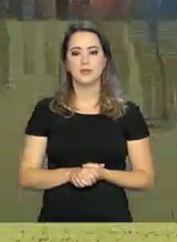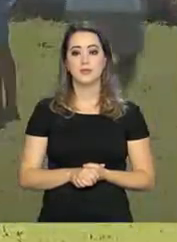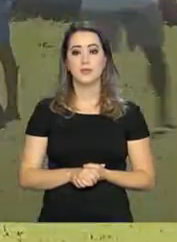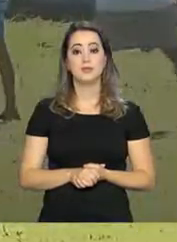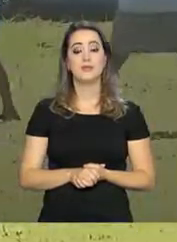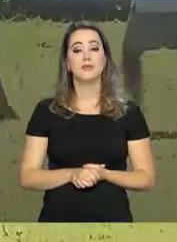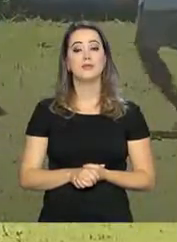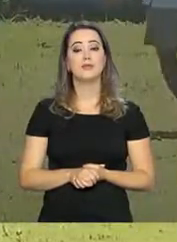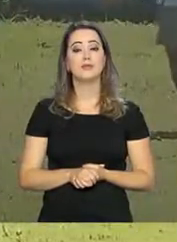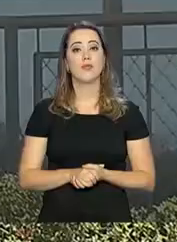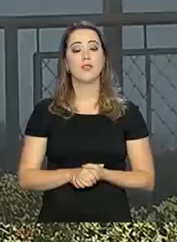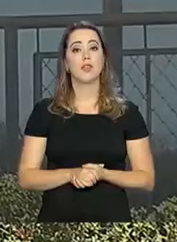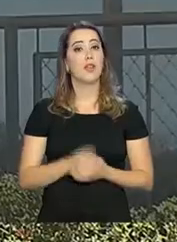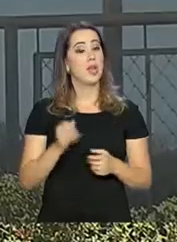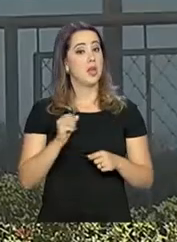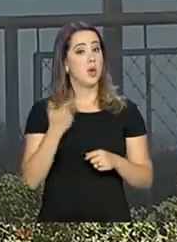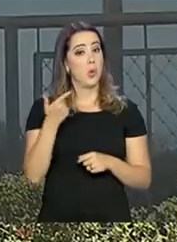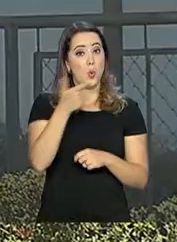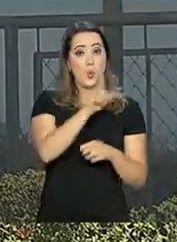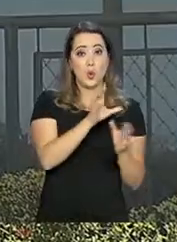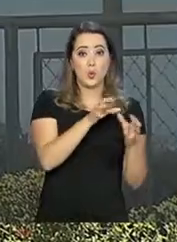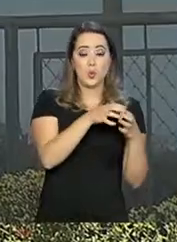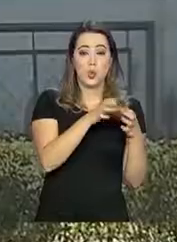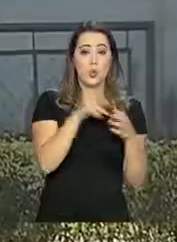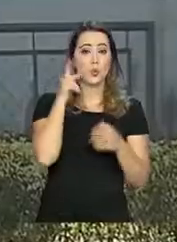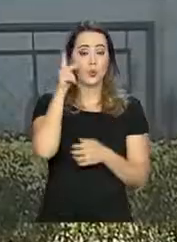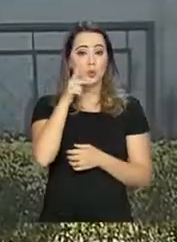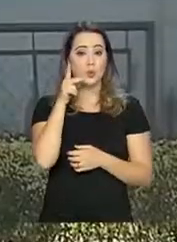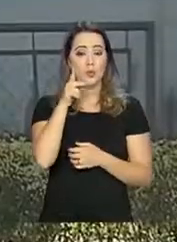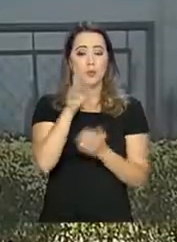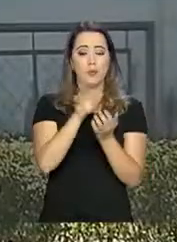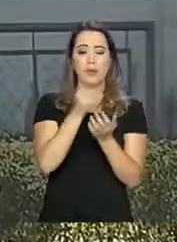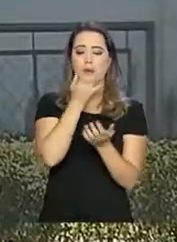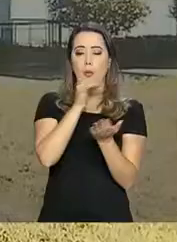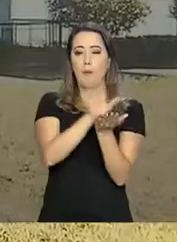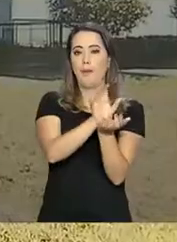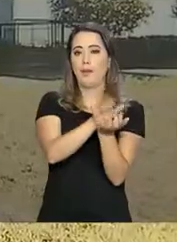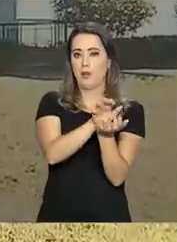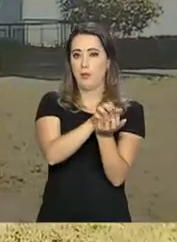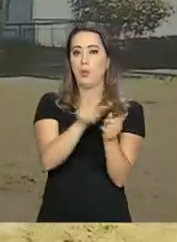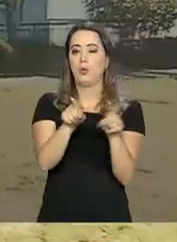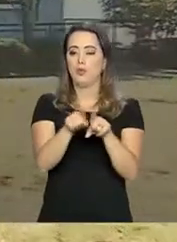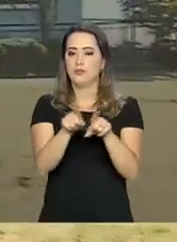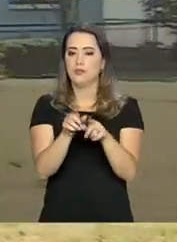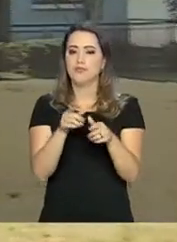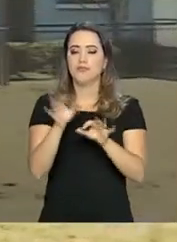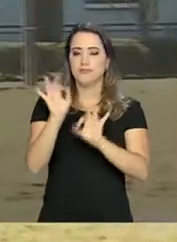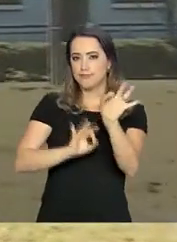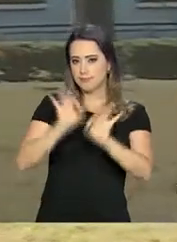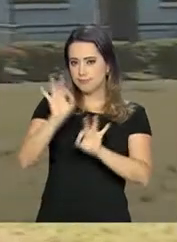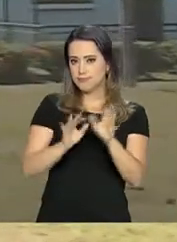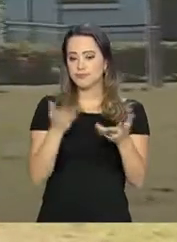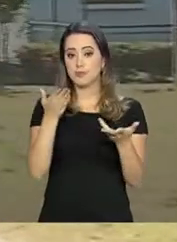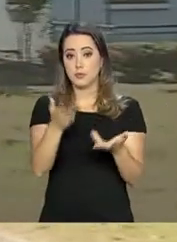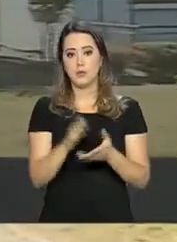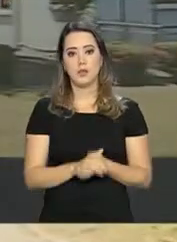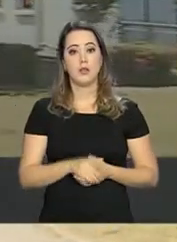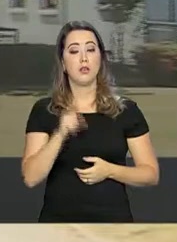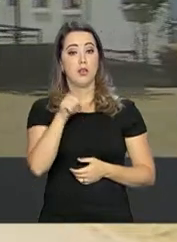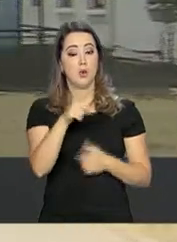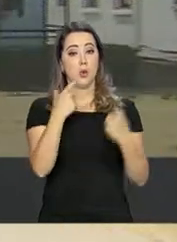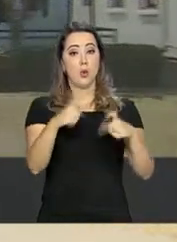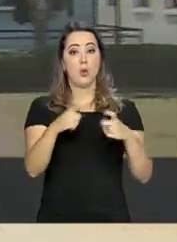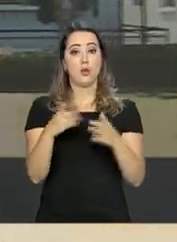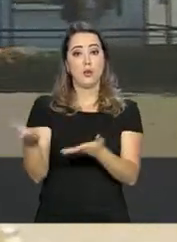Enquanto isso, o grupo que ficou em Pernambuco também se ambientava. Em Igarassu, município de Pernambuco, o